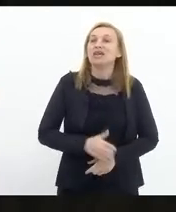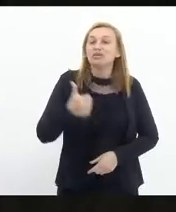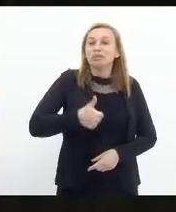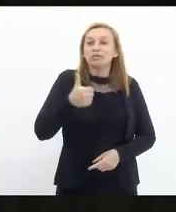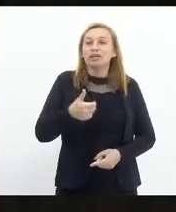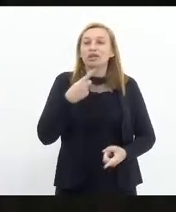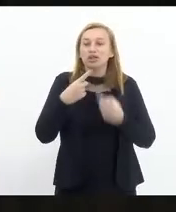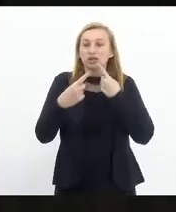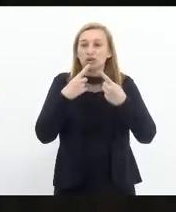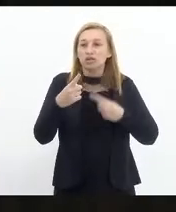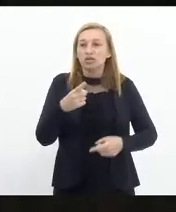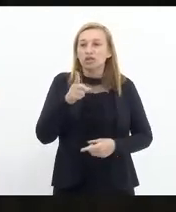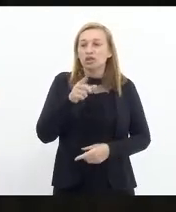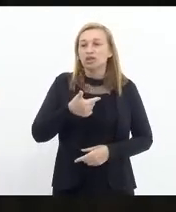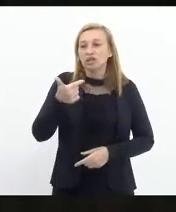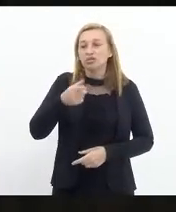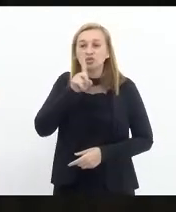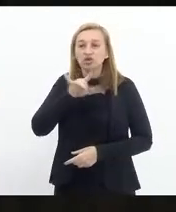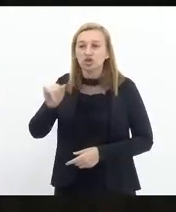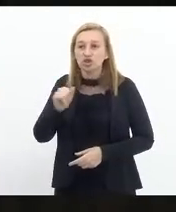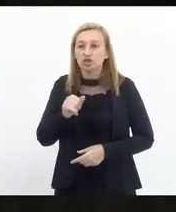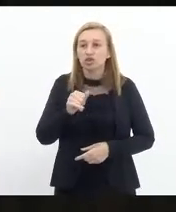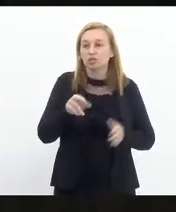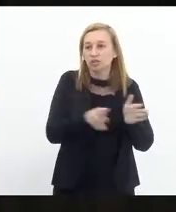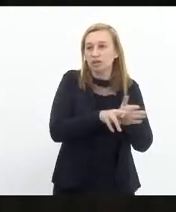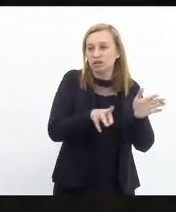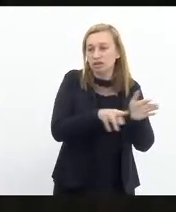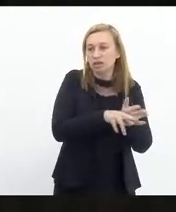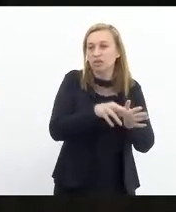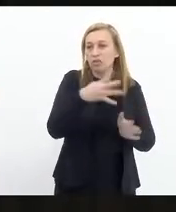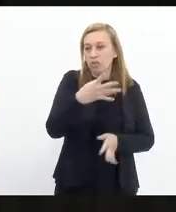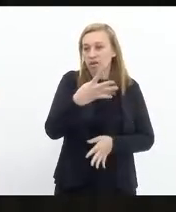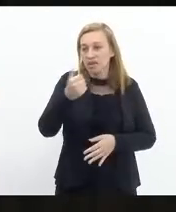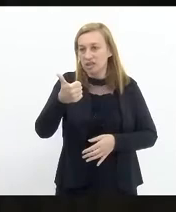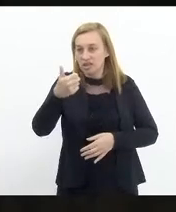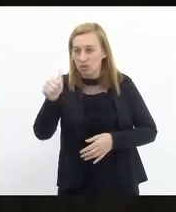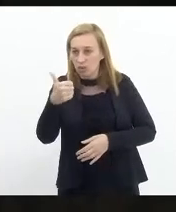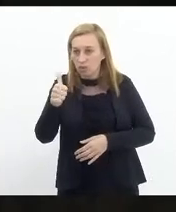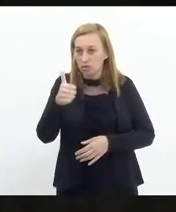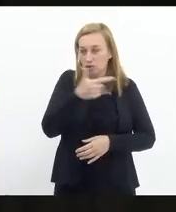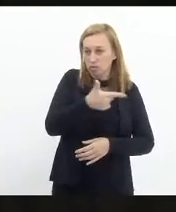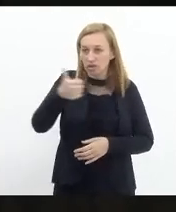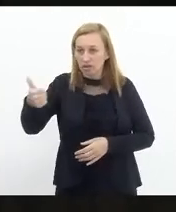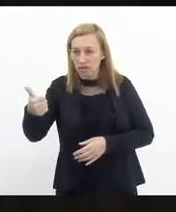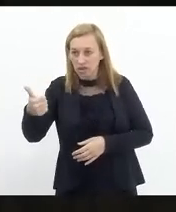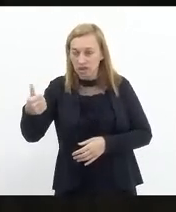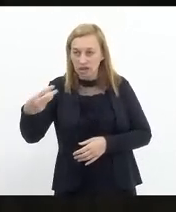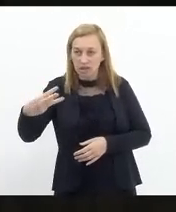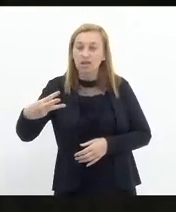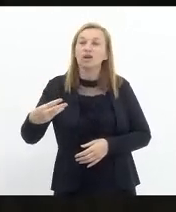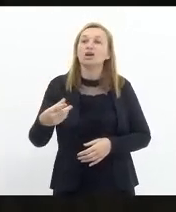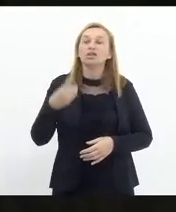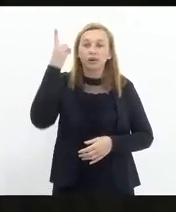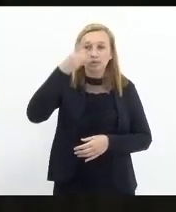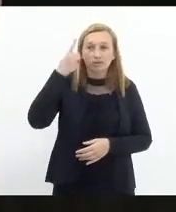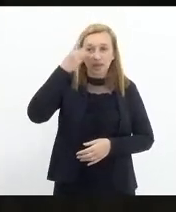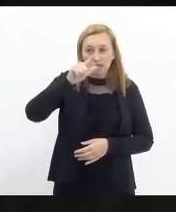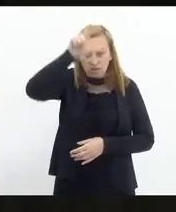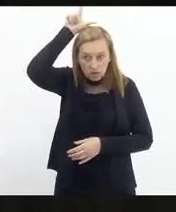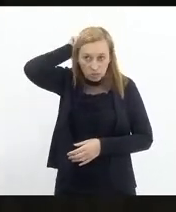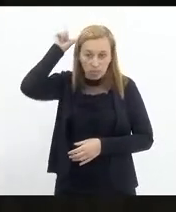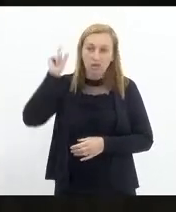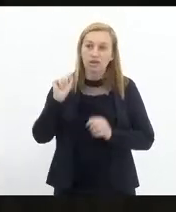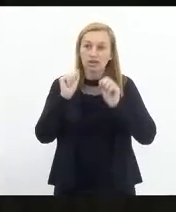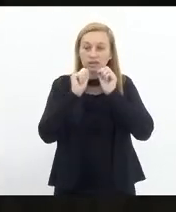primeira discussão, segundo dia, projeto de resolução 411, 2003, autoria do deputado Luiz Paulo. Institui as sessões itinerantes da Assembleia Legislativa,